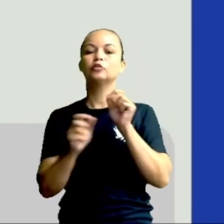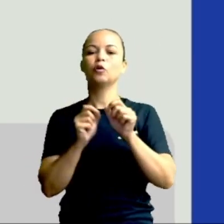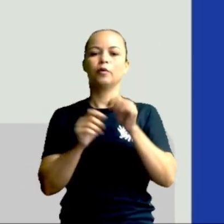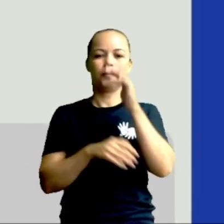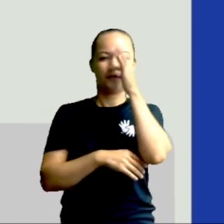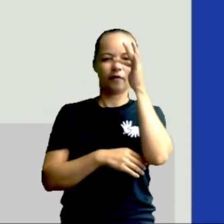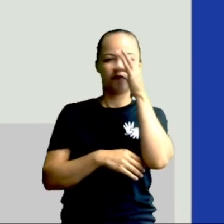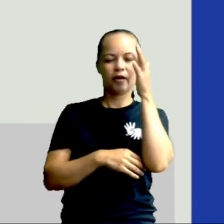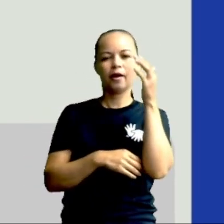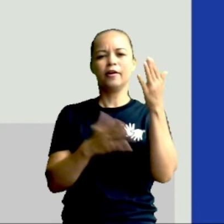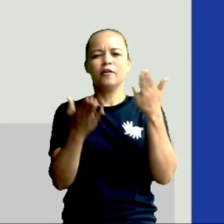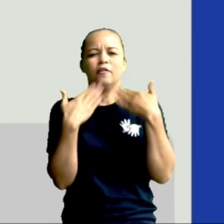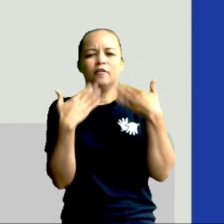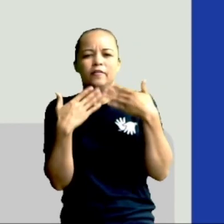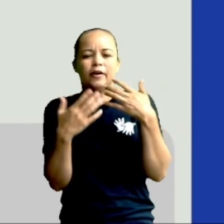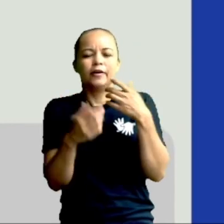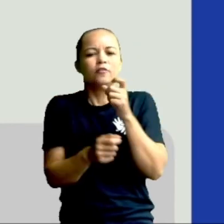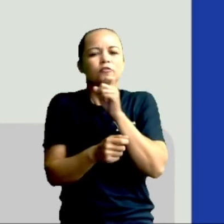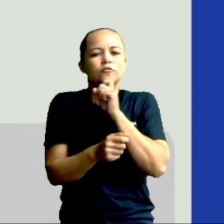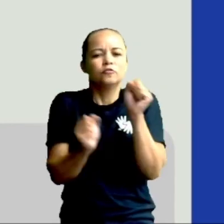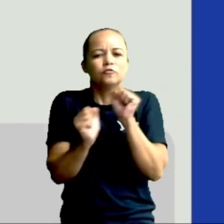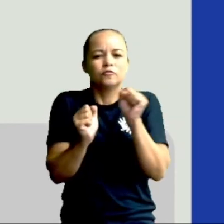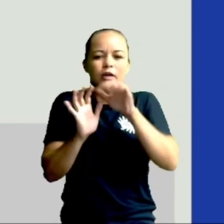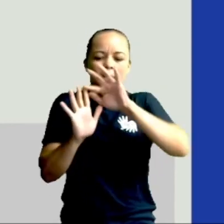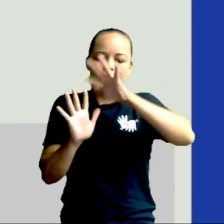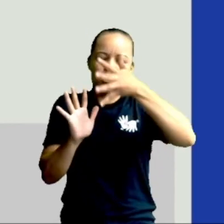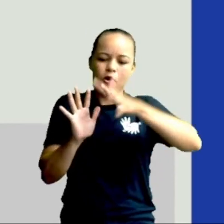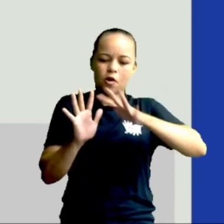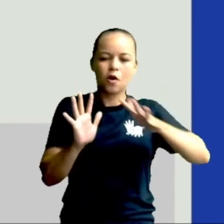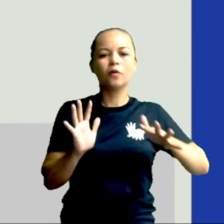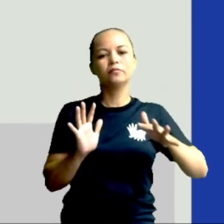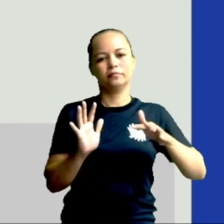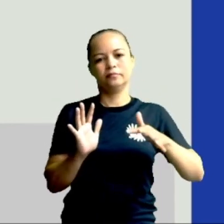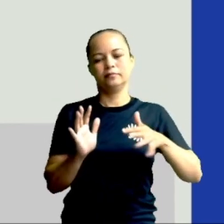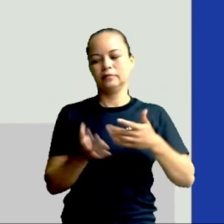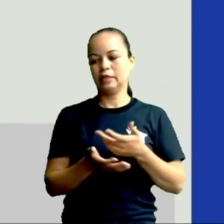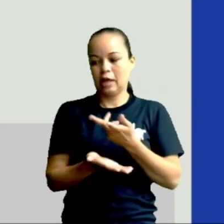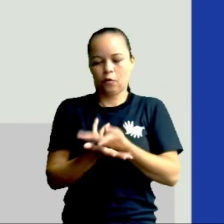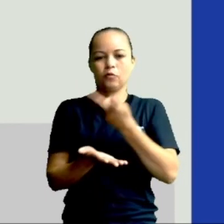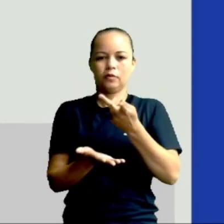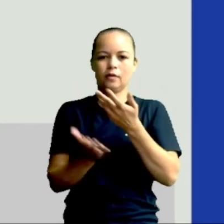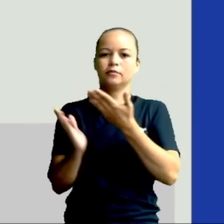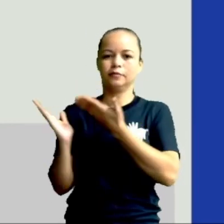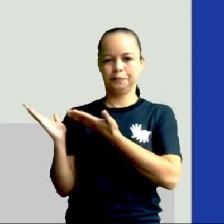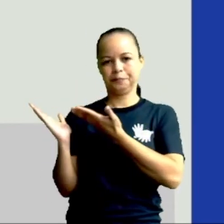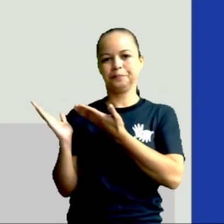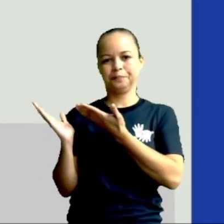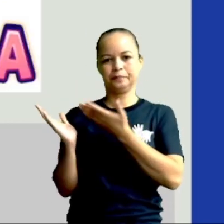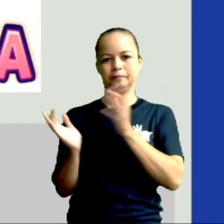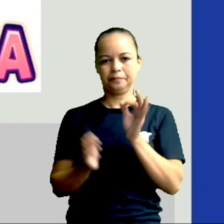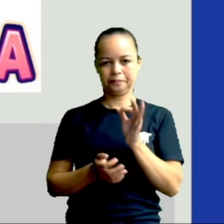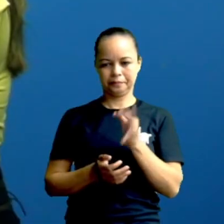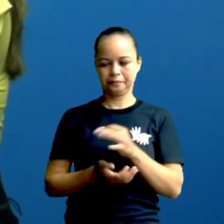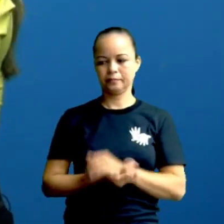Primavera, verão, outono e inverno. E é assim que acontece, certo?